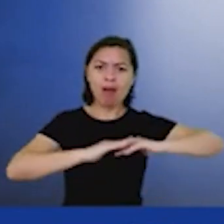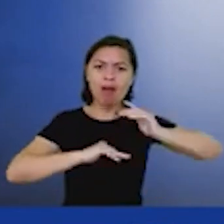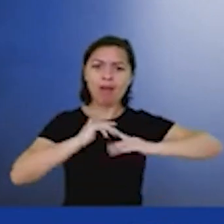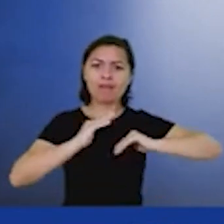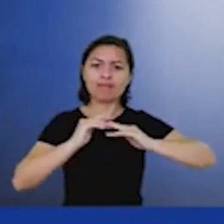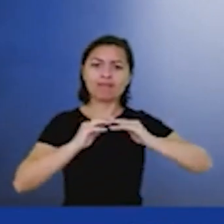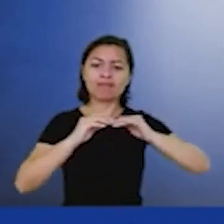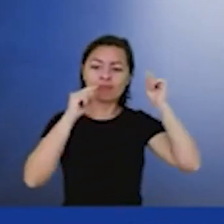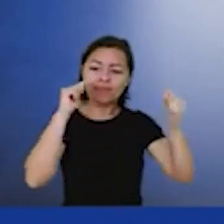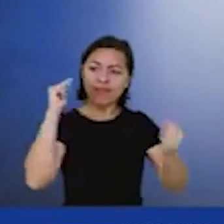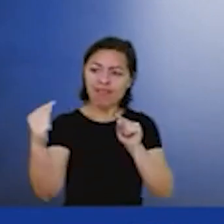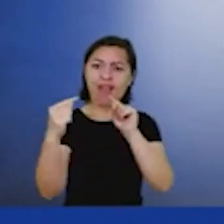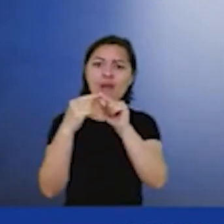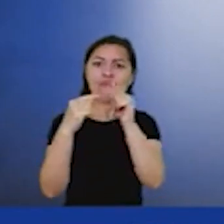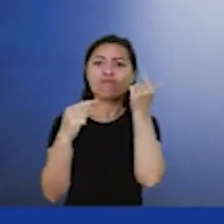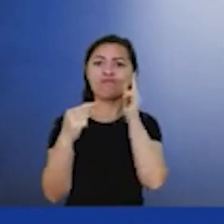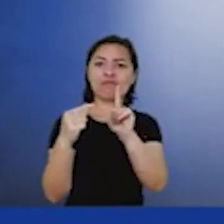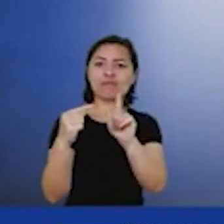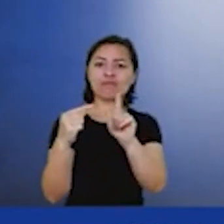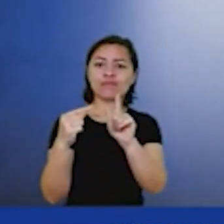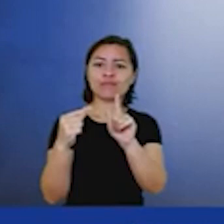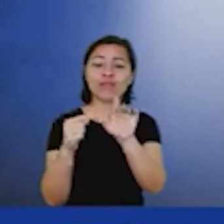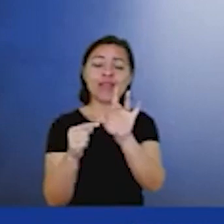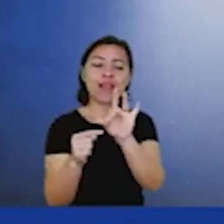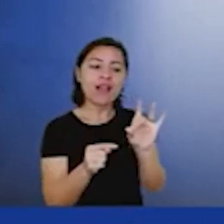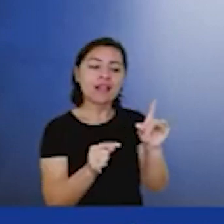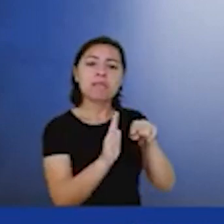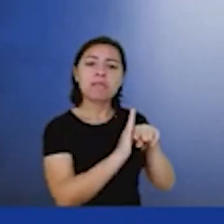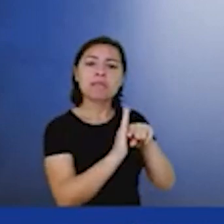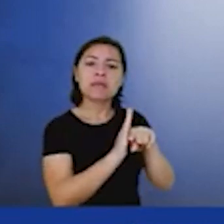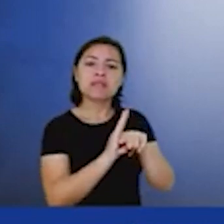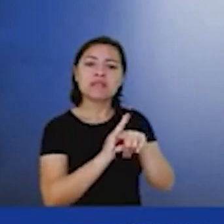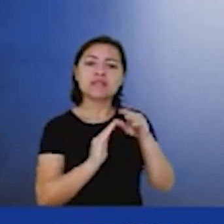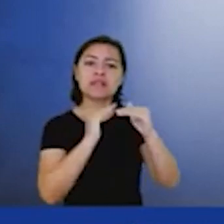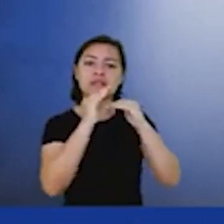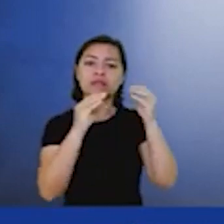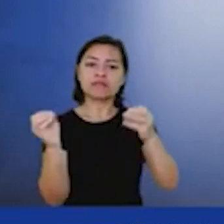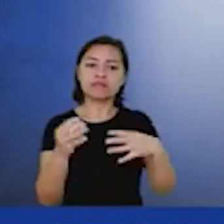que os operadores hoje façam na aplicação dos recursos de pesquisa de desenvolvimento e inovação.